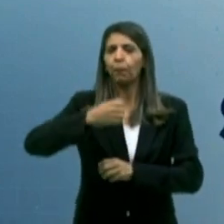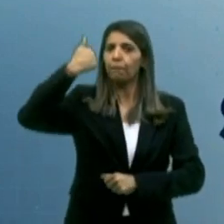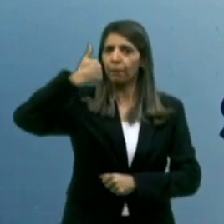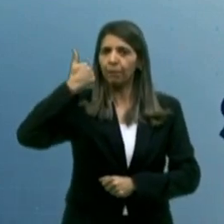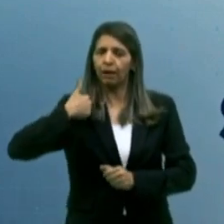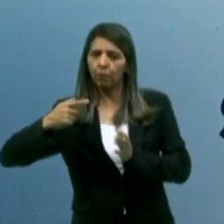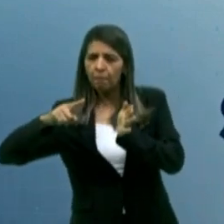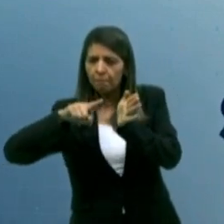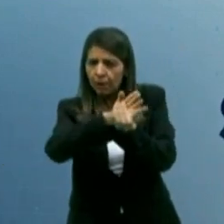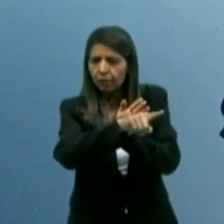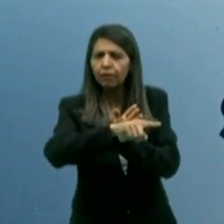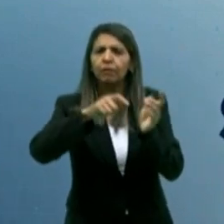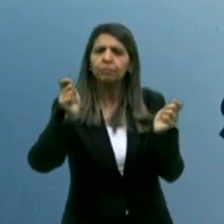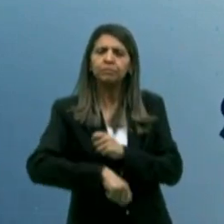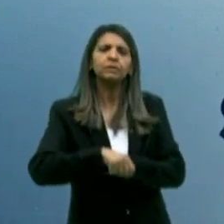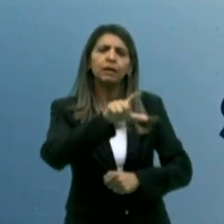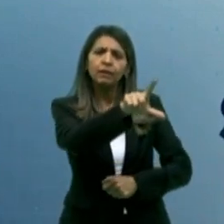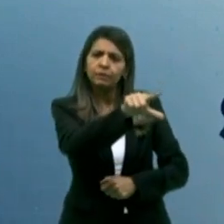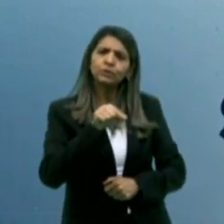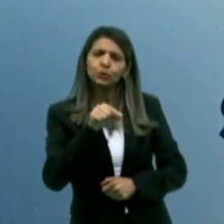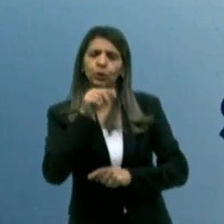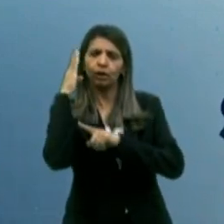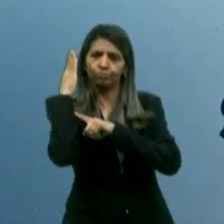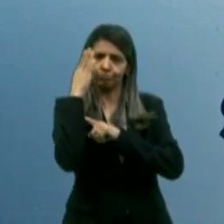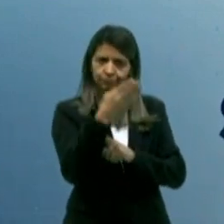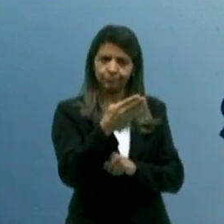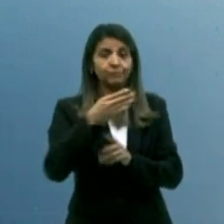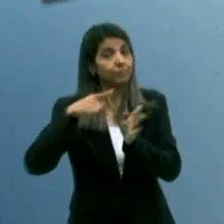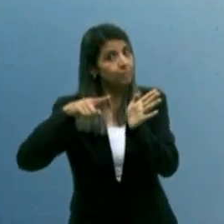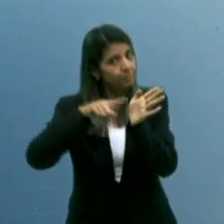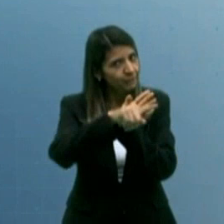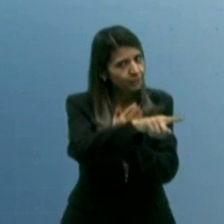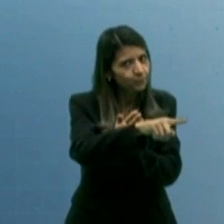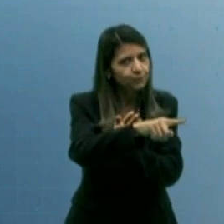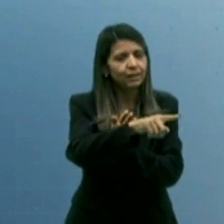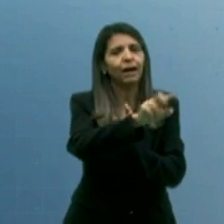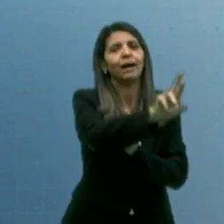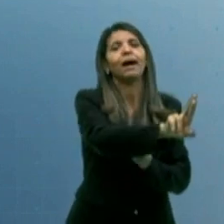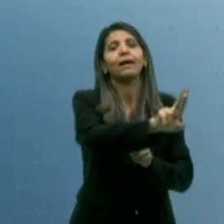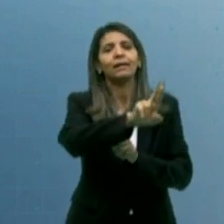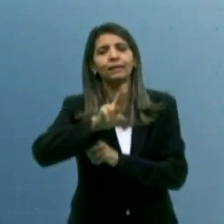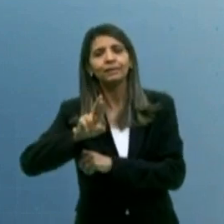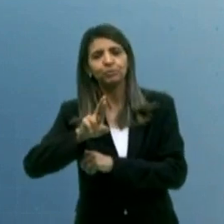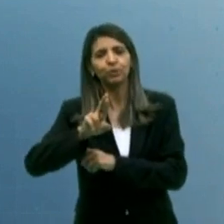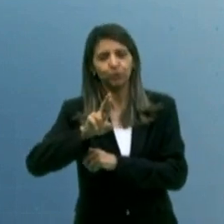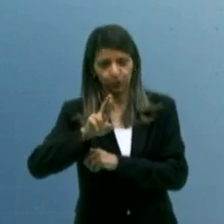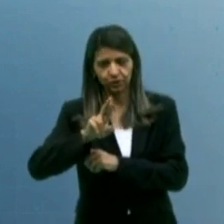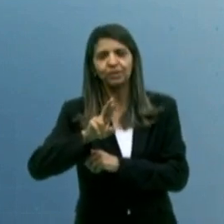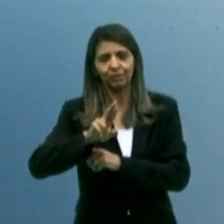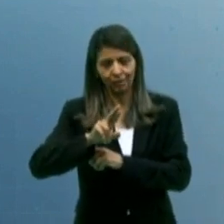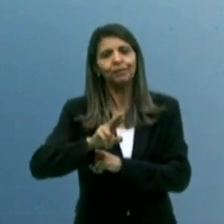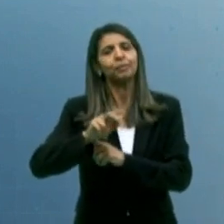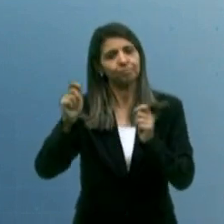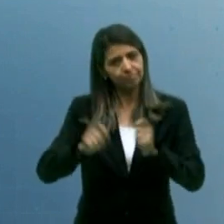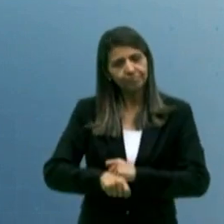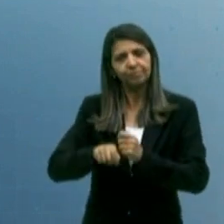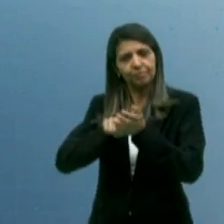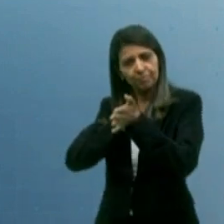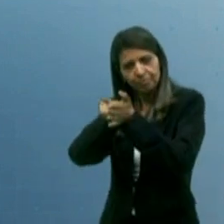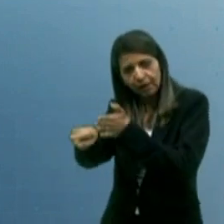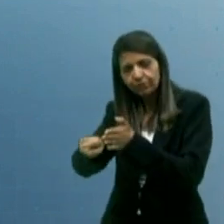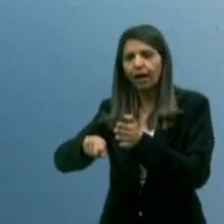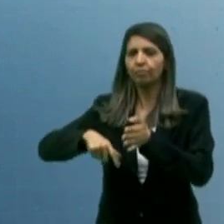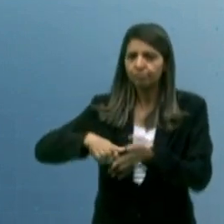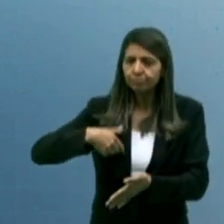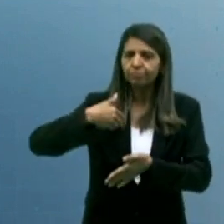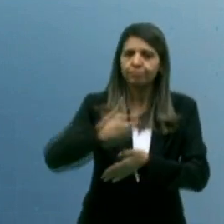perguntar deve escolher a quem será direcionada a pergunta. Quem responde será o próximo a perguntar e assim